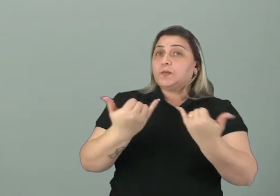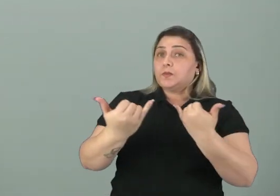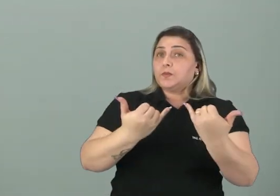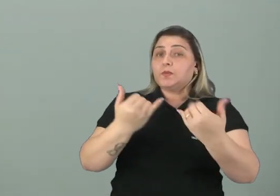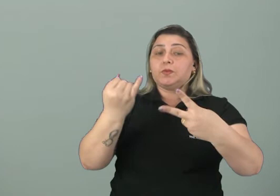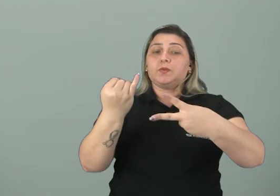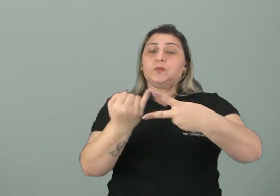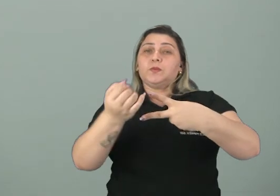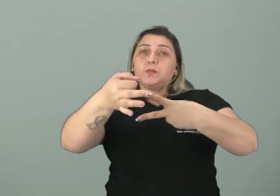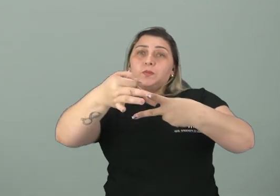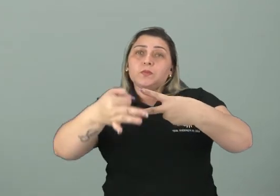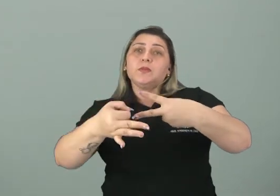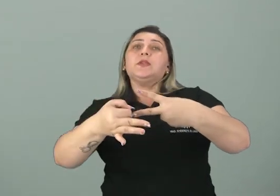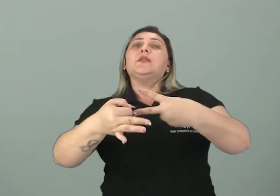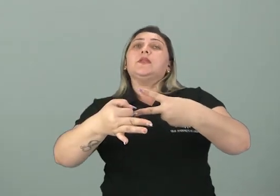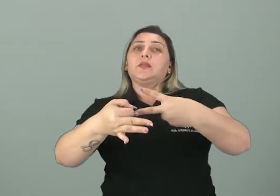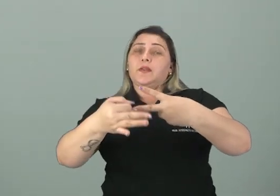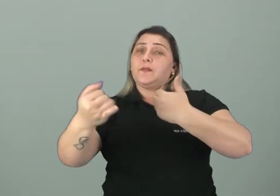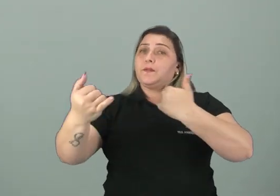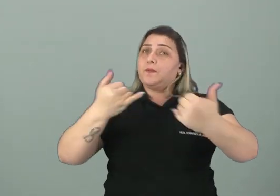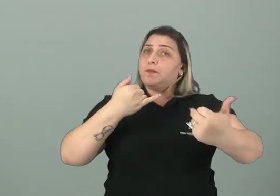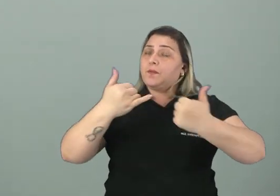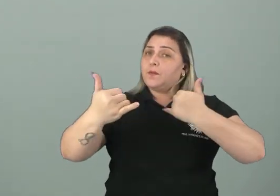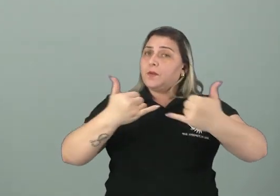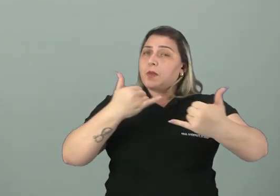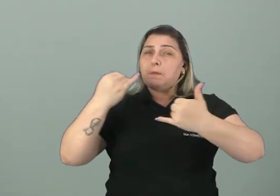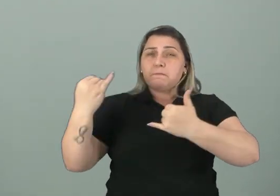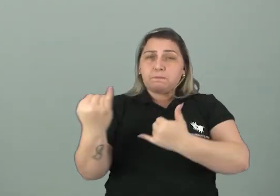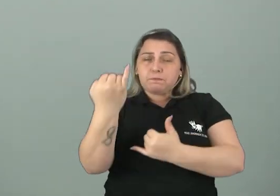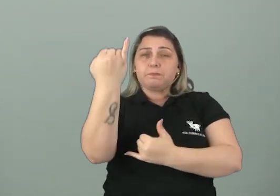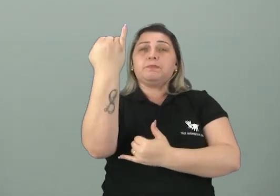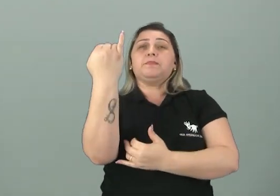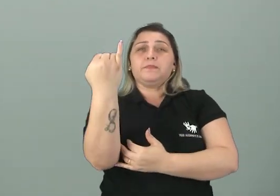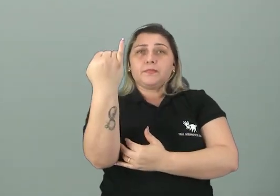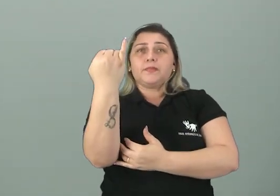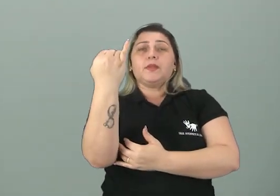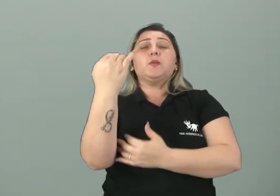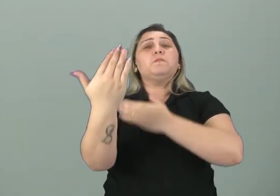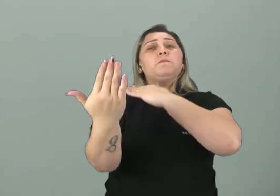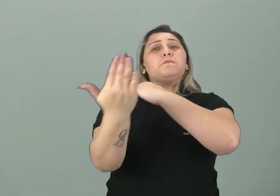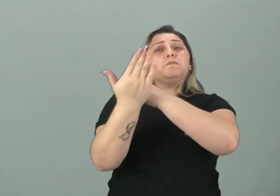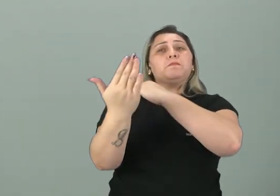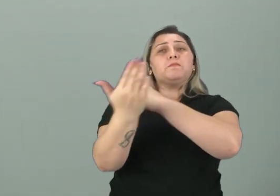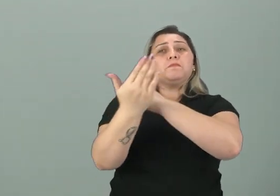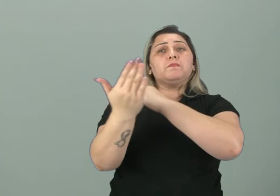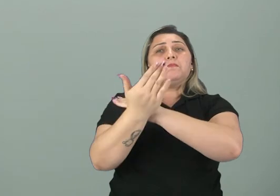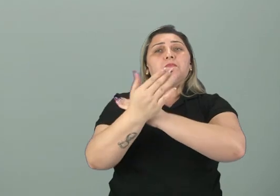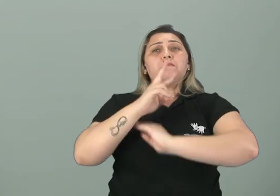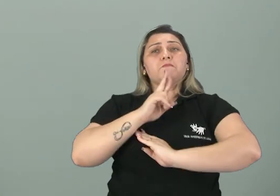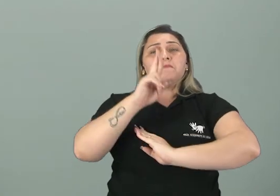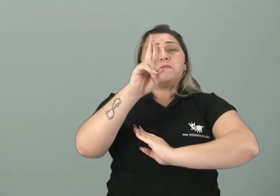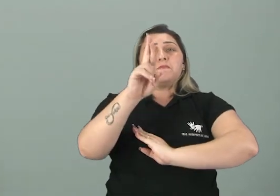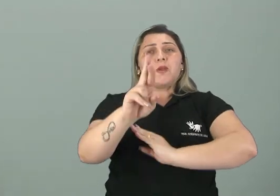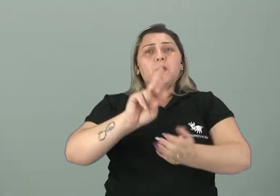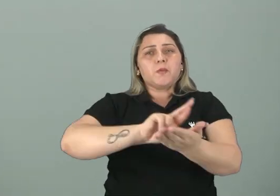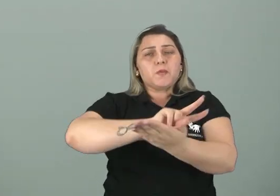sobre os polígonos são informações muito importantes e nos ajudam a resolver